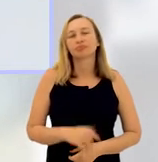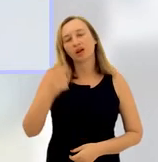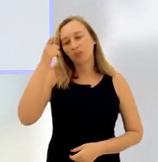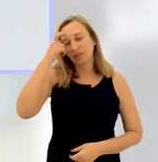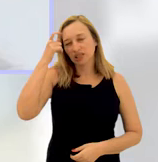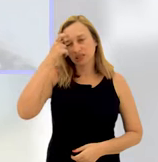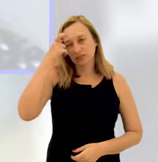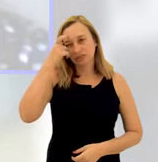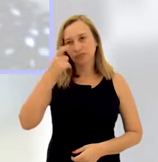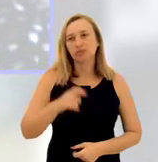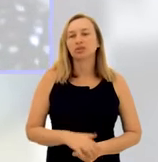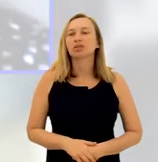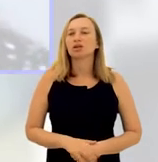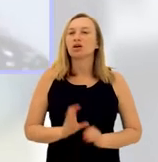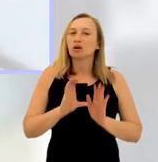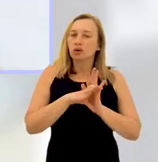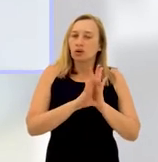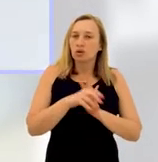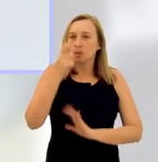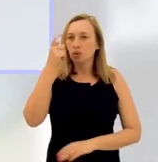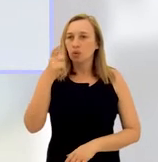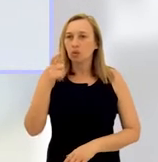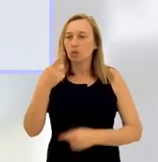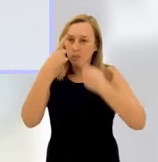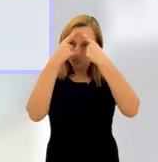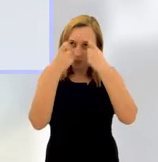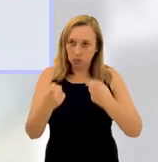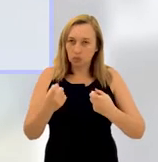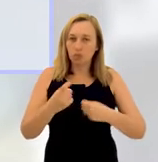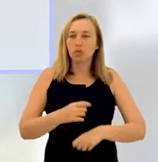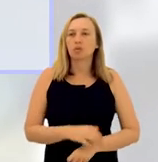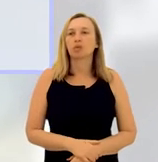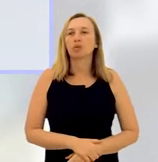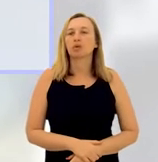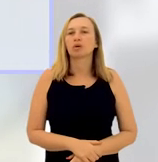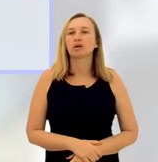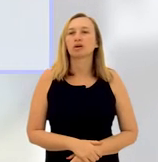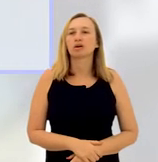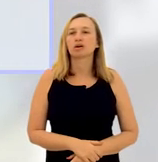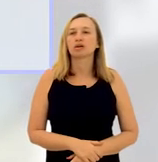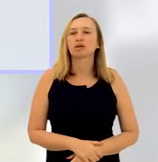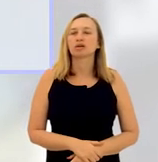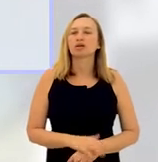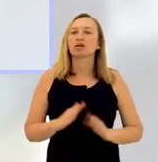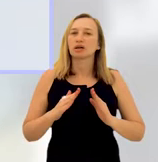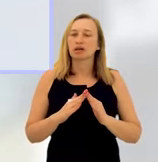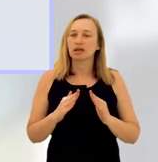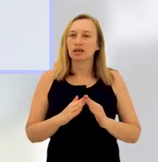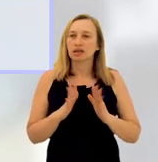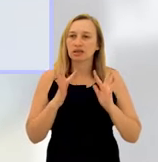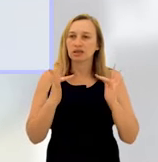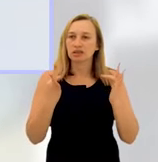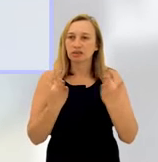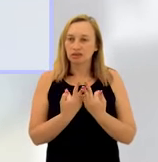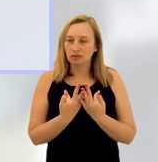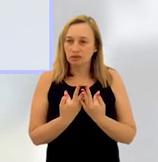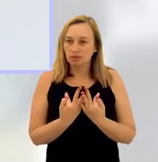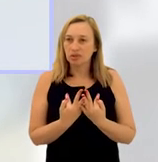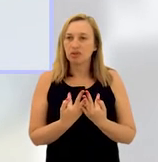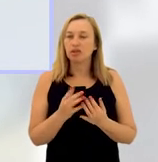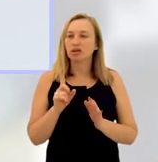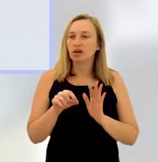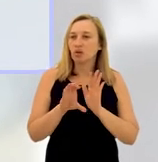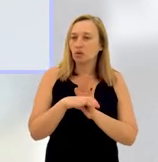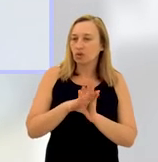tem que ter em mente que o conceito de violência, no espectro aí da violência doméstica e familiar, ele é